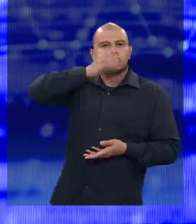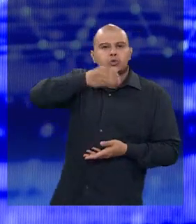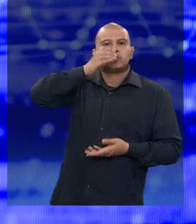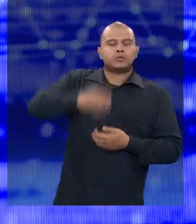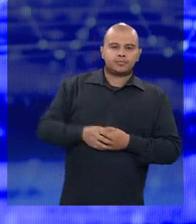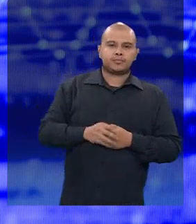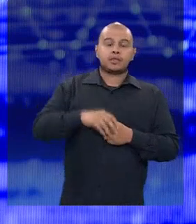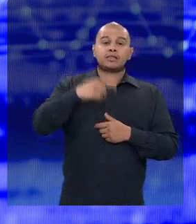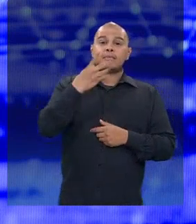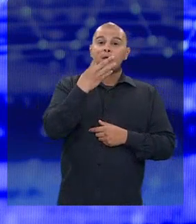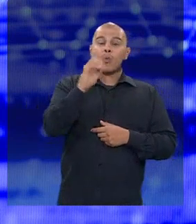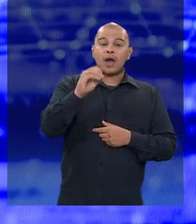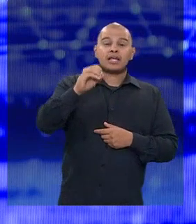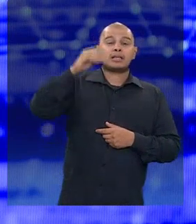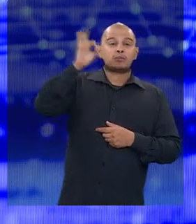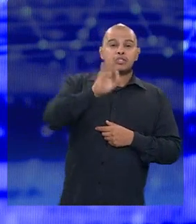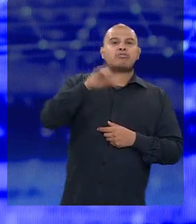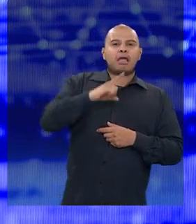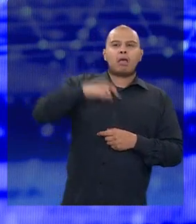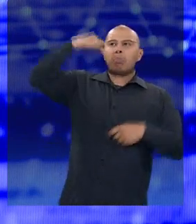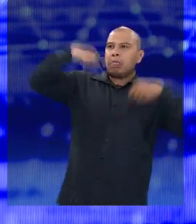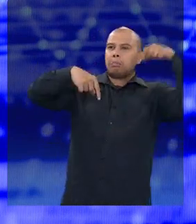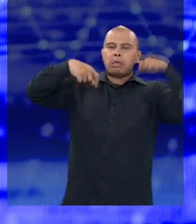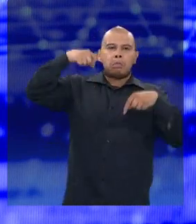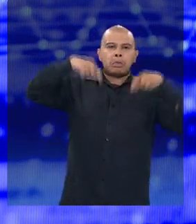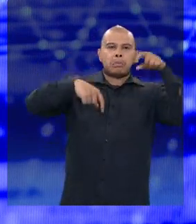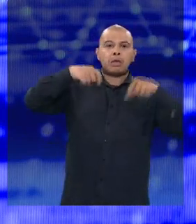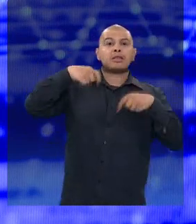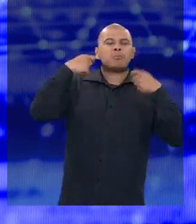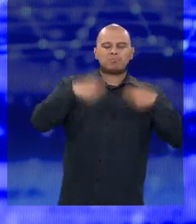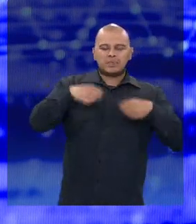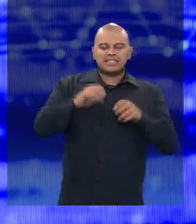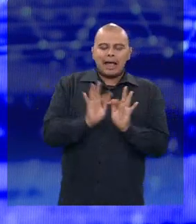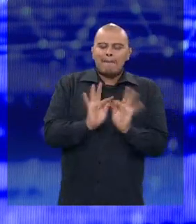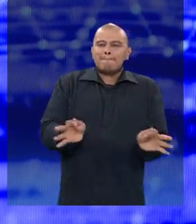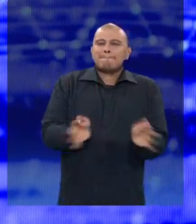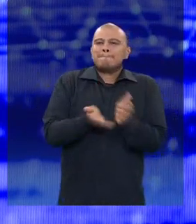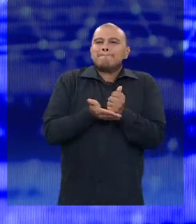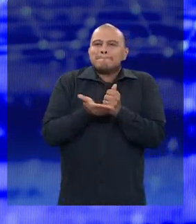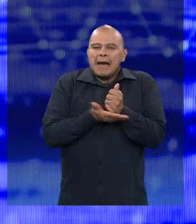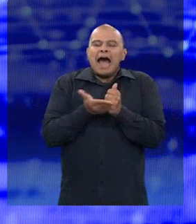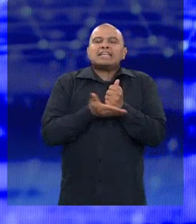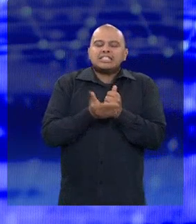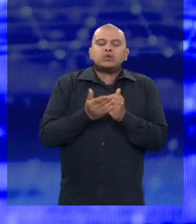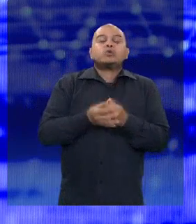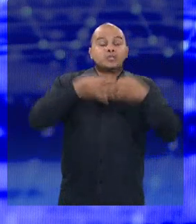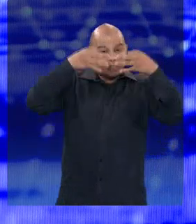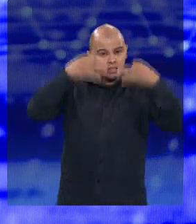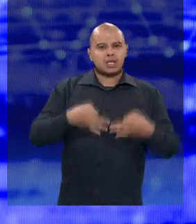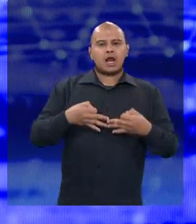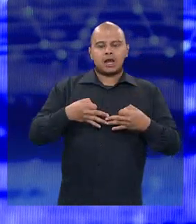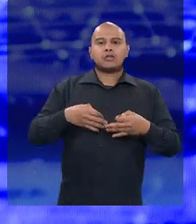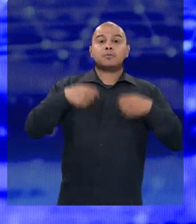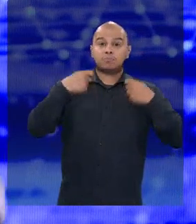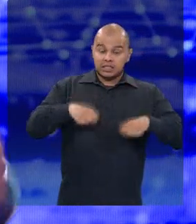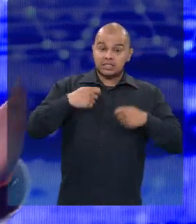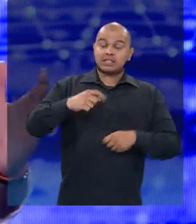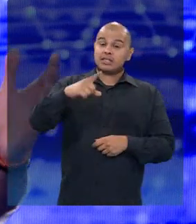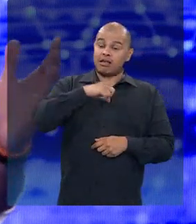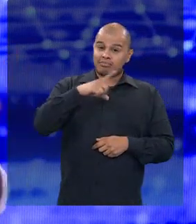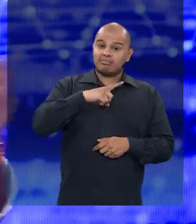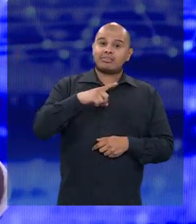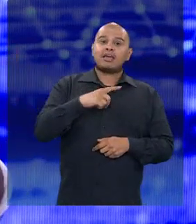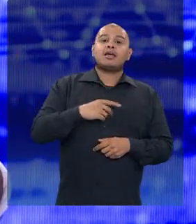E 40% tem goteira. Então, a tem que fazer o feijão com arroz bem feito, aliás, o feijão com arroz reforçado para a molecada e